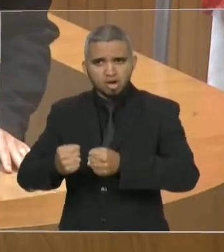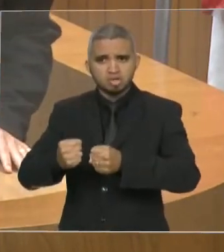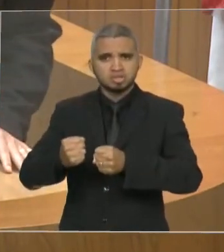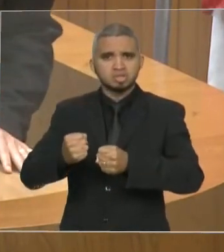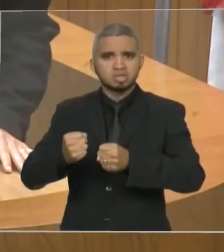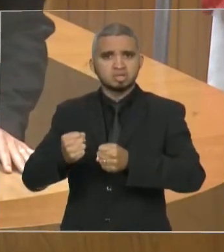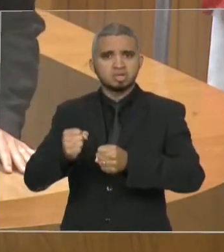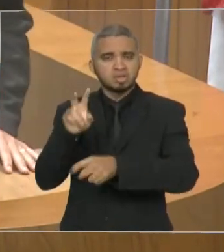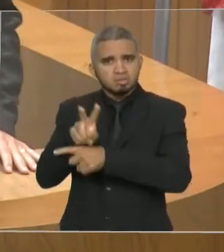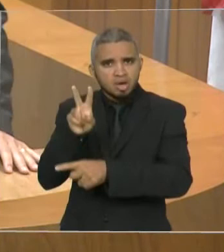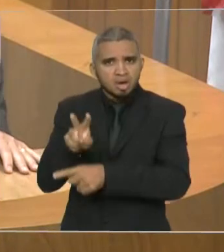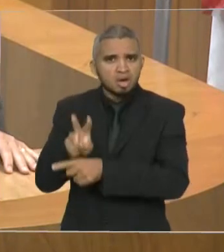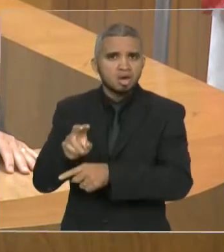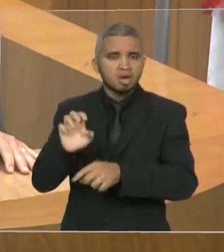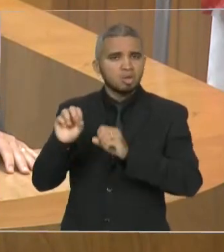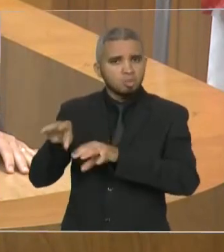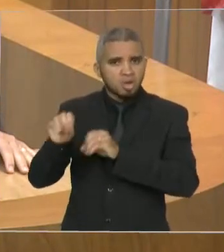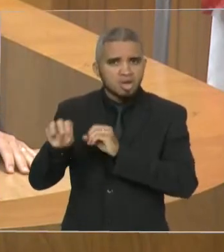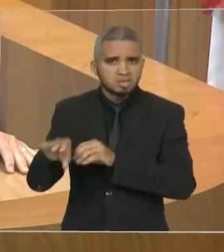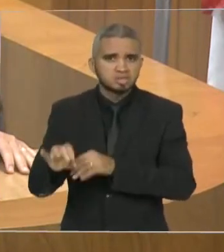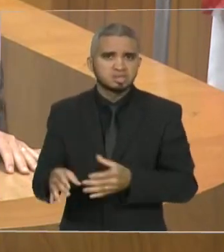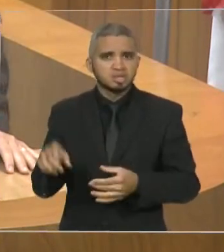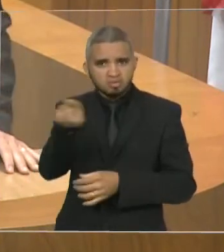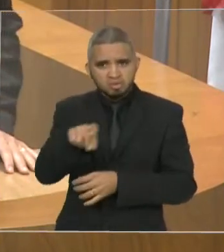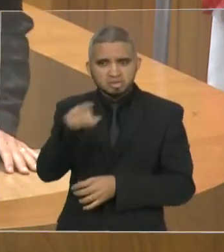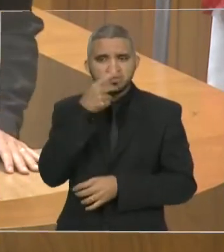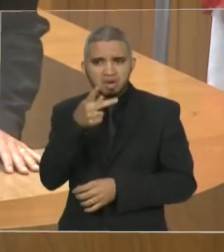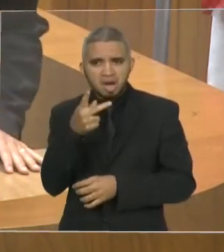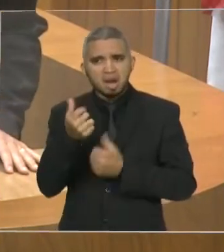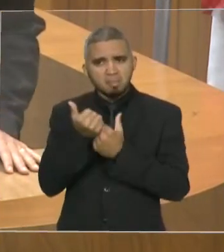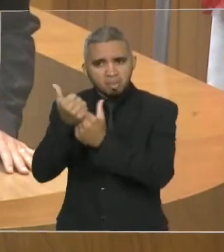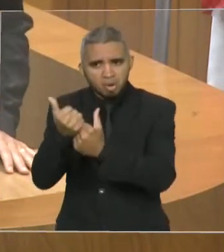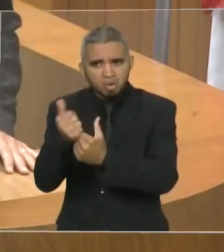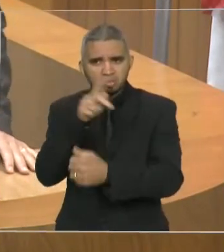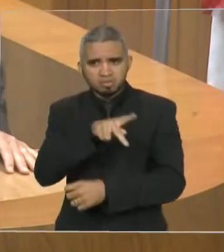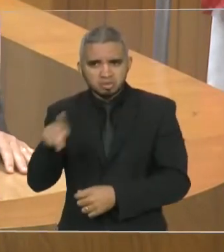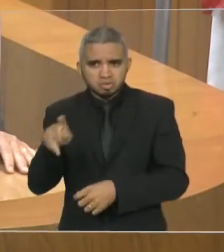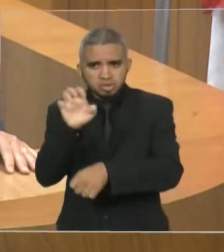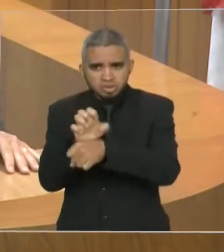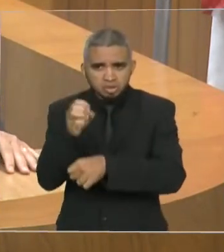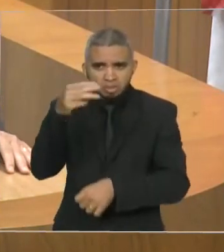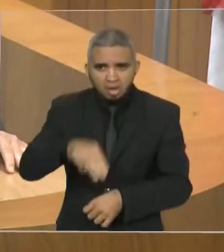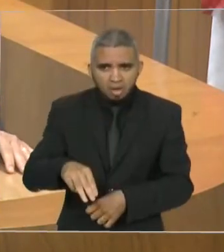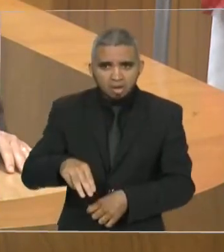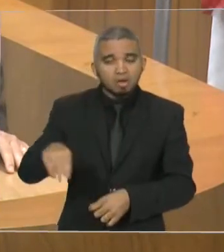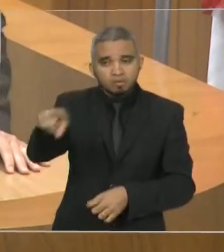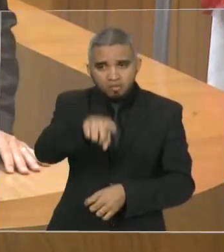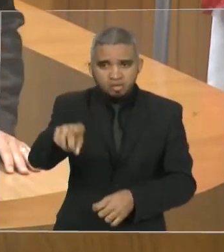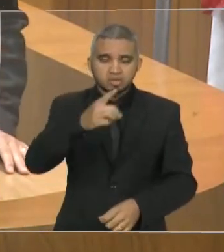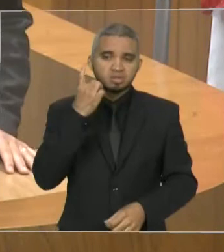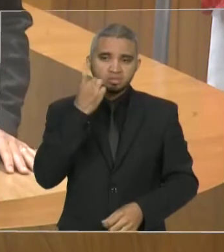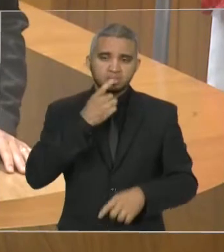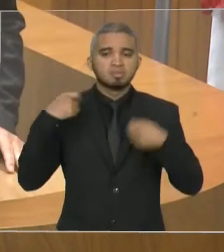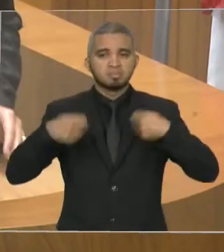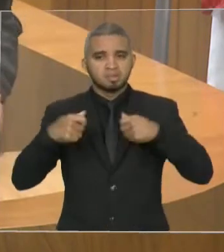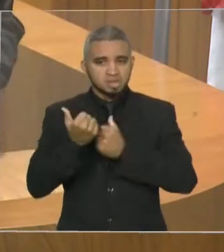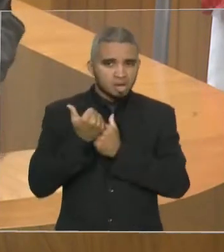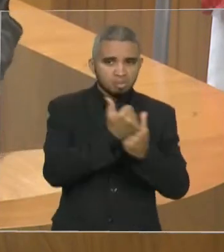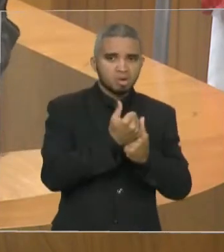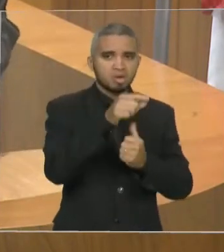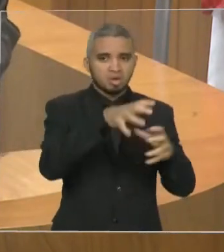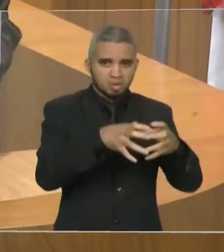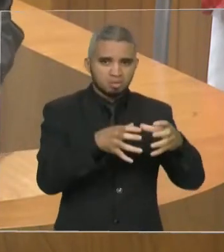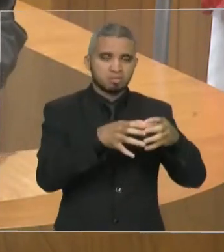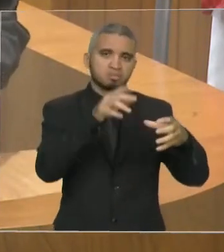Maranhão, daqueles que se dizem que votam a favor dos professores do Estado, estarem ao lado de vocês, aprovando